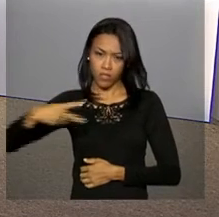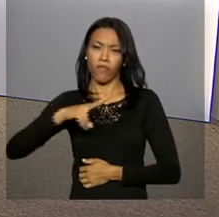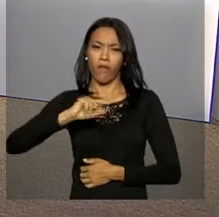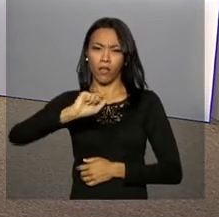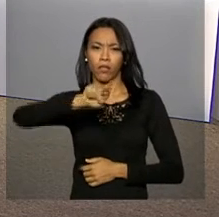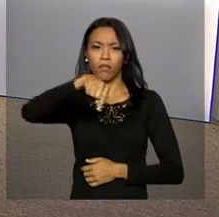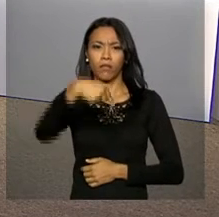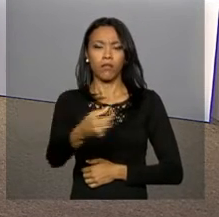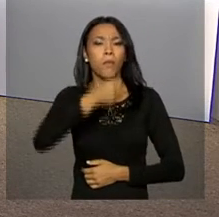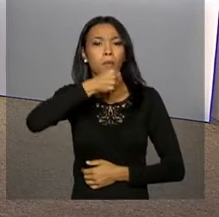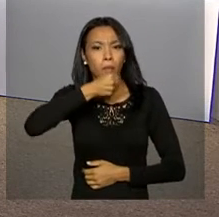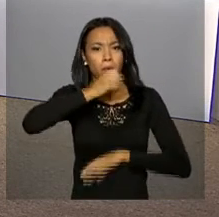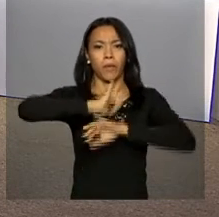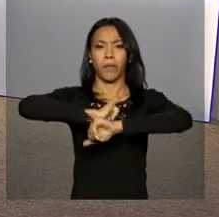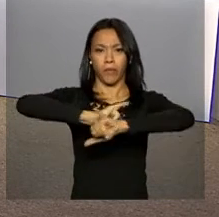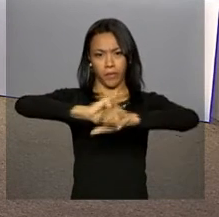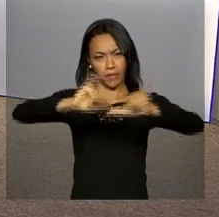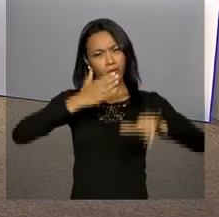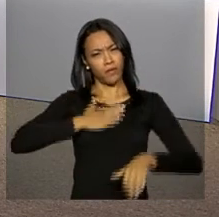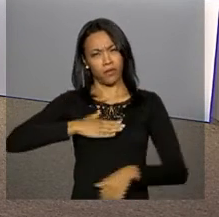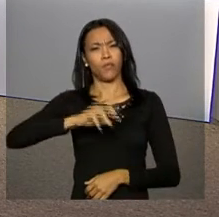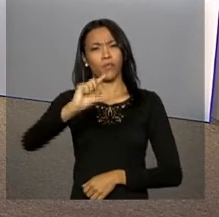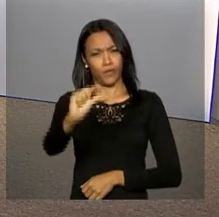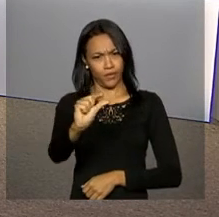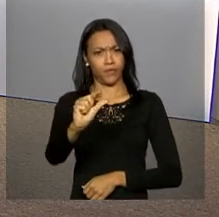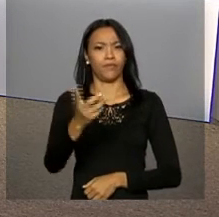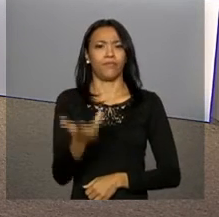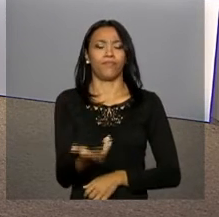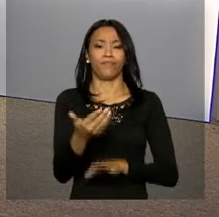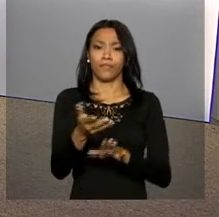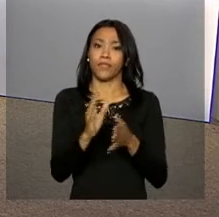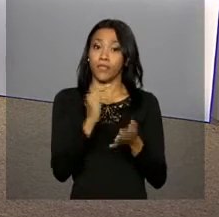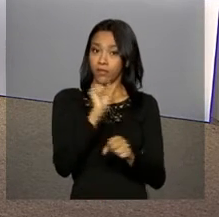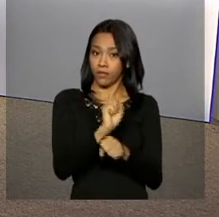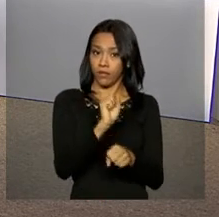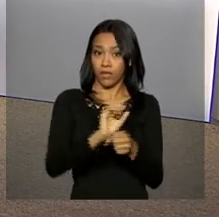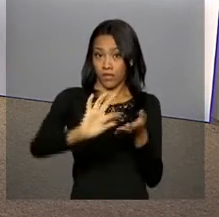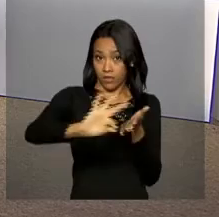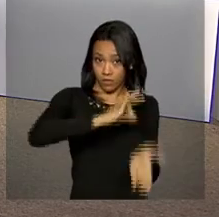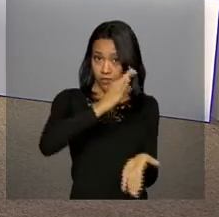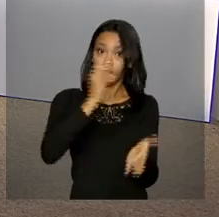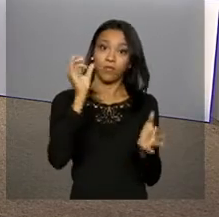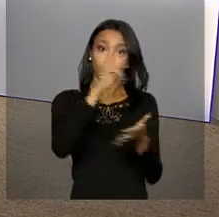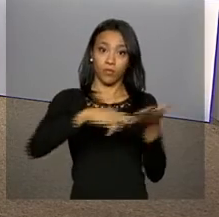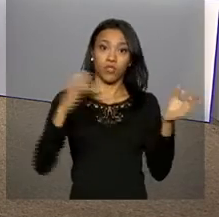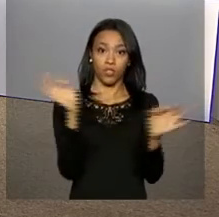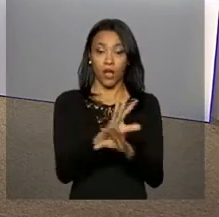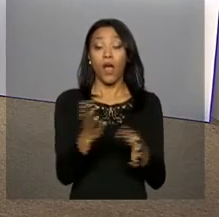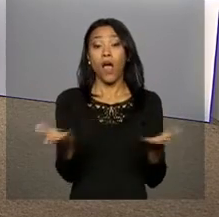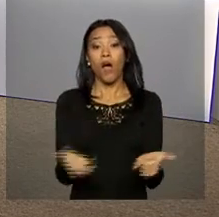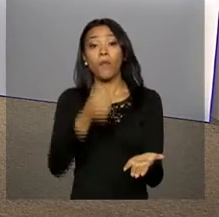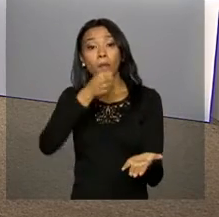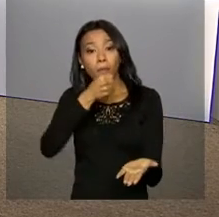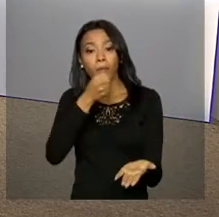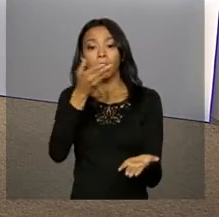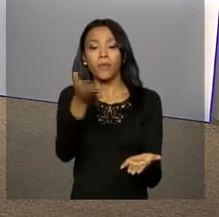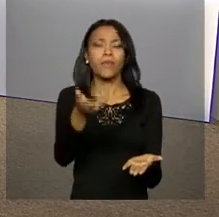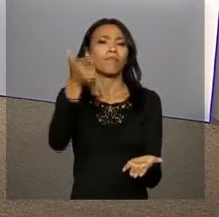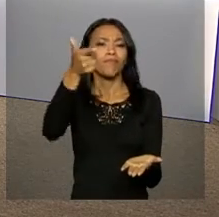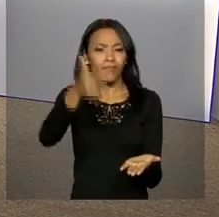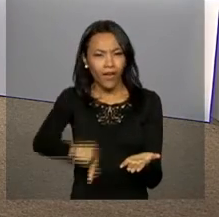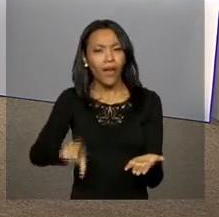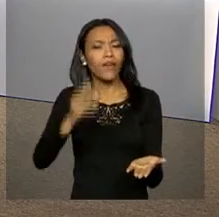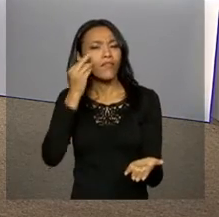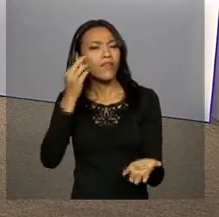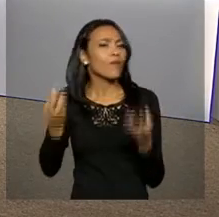declaração à imprensa daqui a pouquinho após uma cerimônia de assinatura de atos e a gente volta a falar com o repórter Leandro Alarcon, que vai